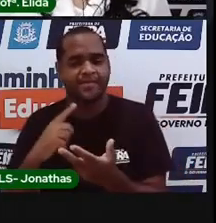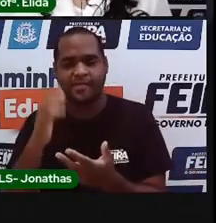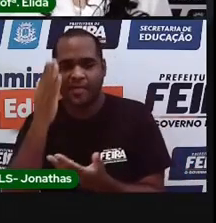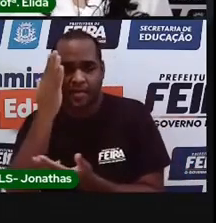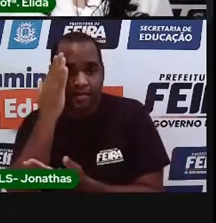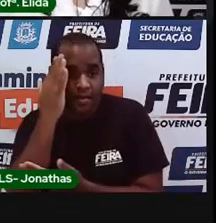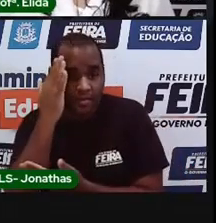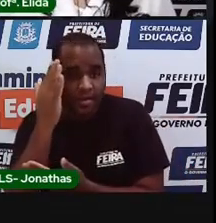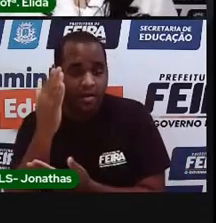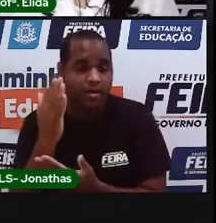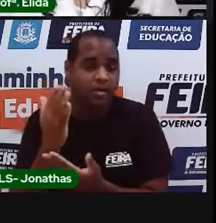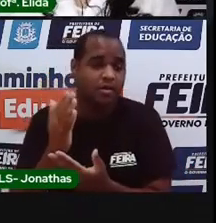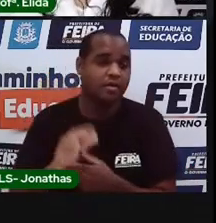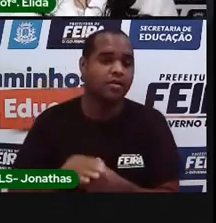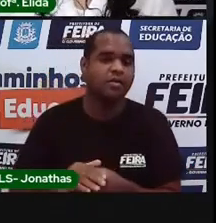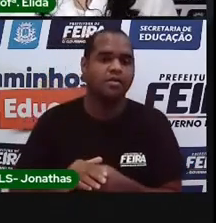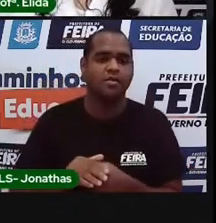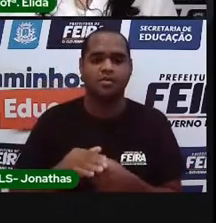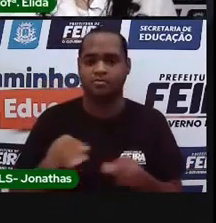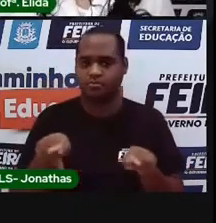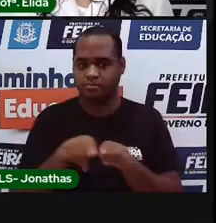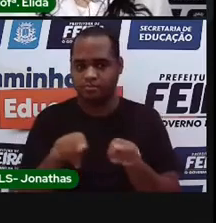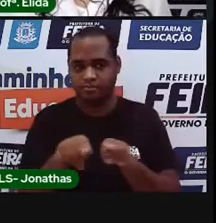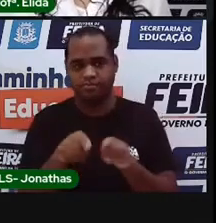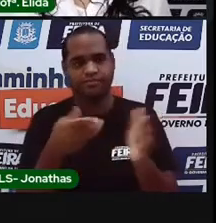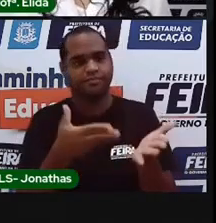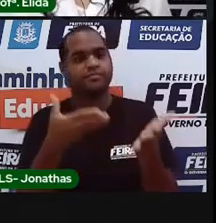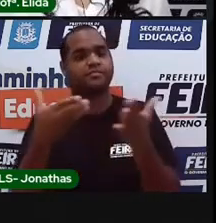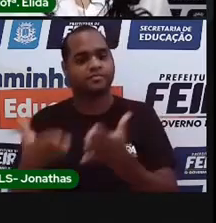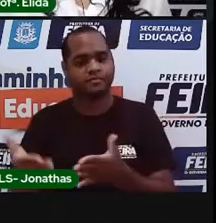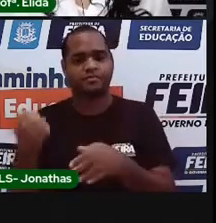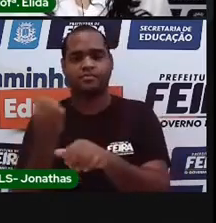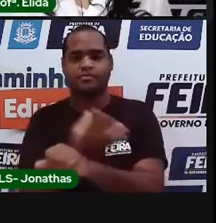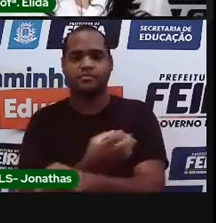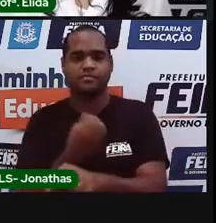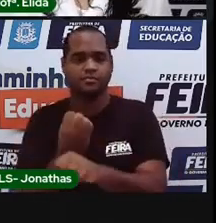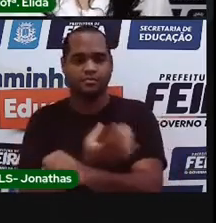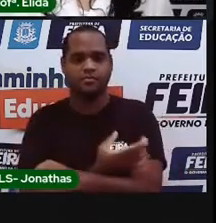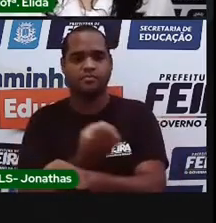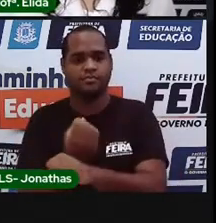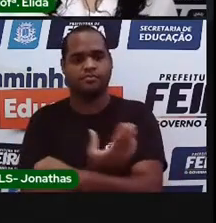e conviver com as suas emoções.